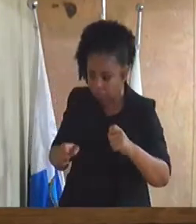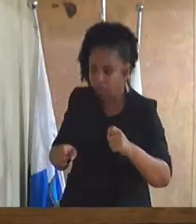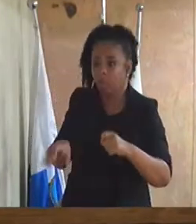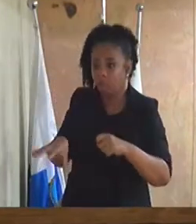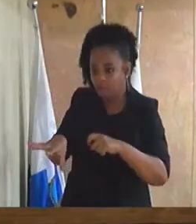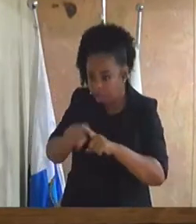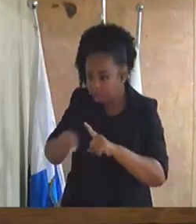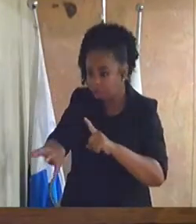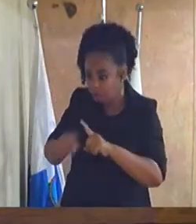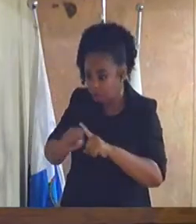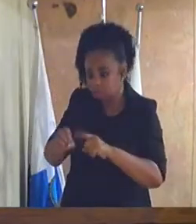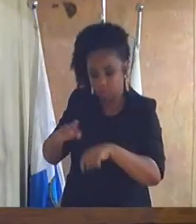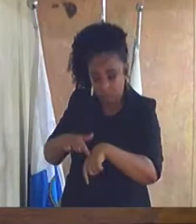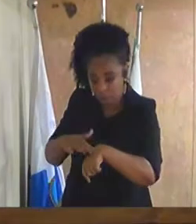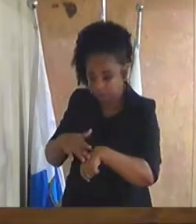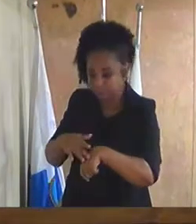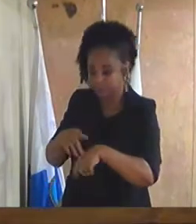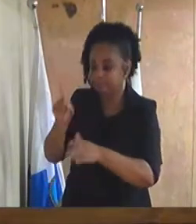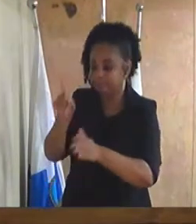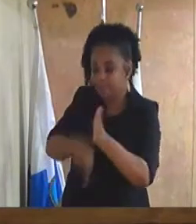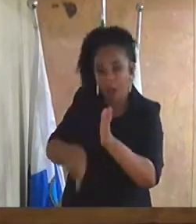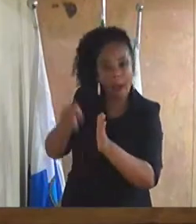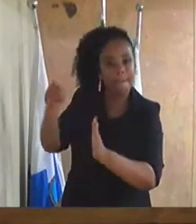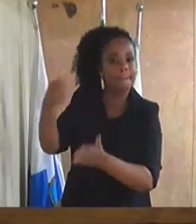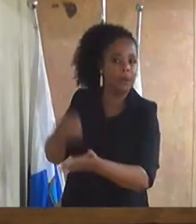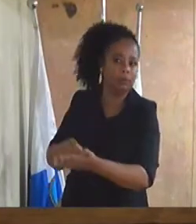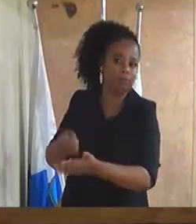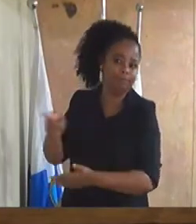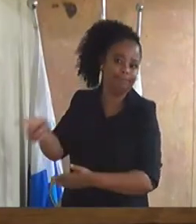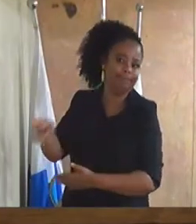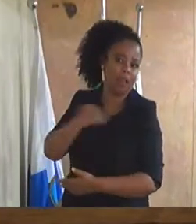não existe. É falta de respeito.